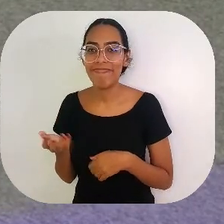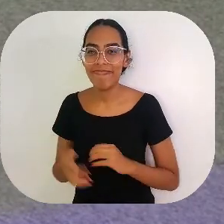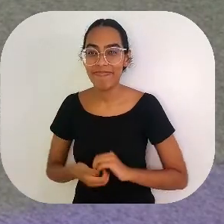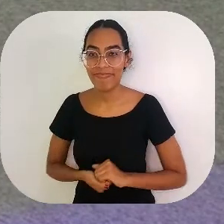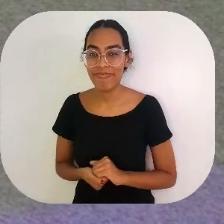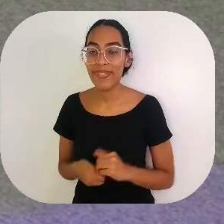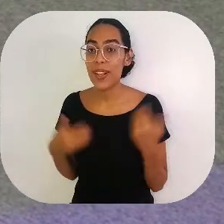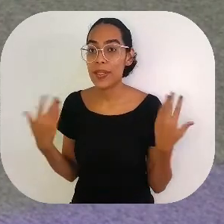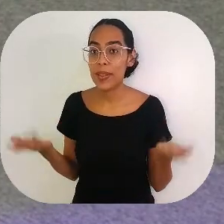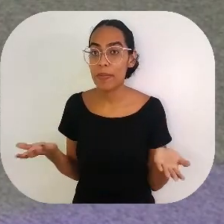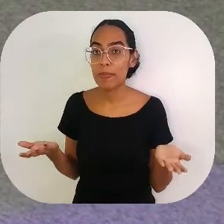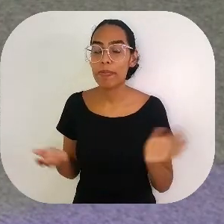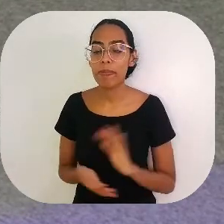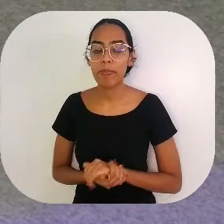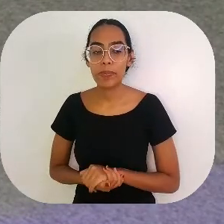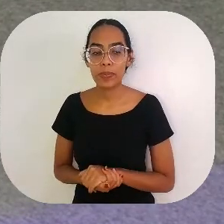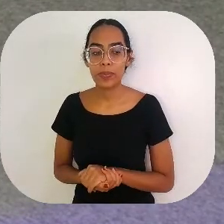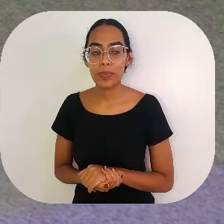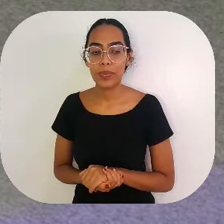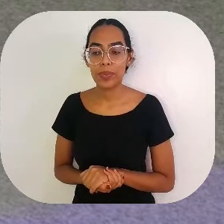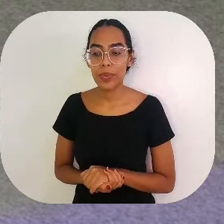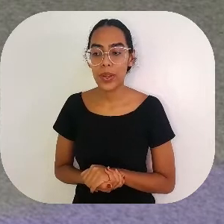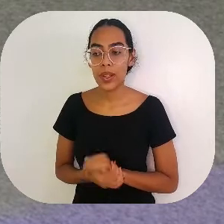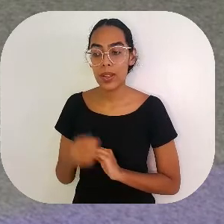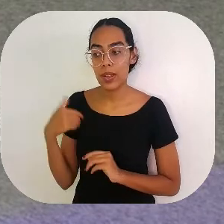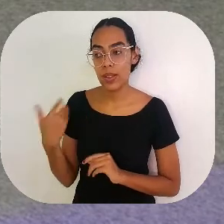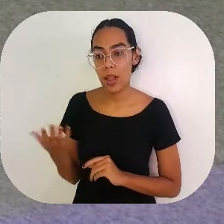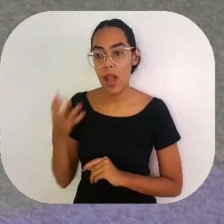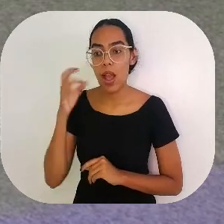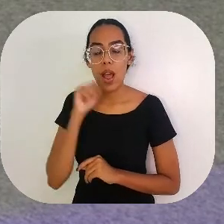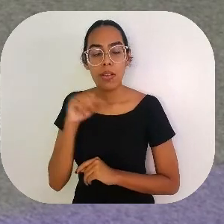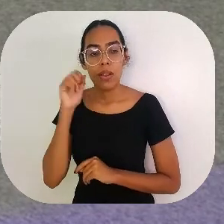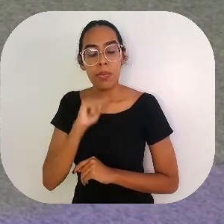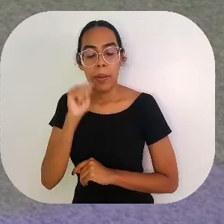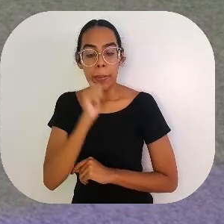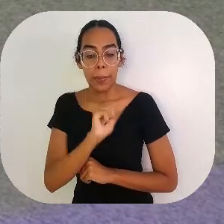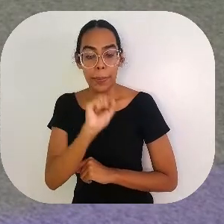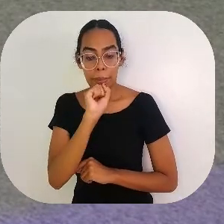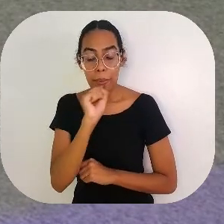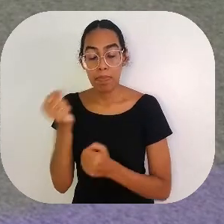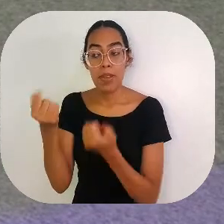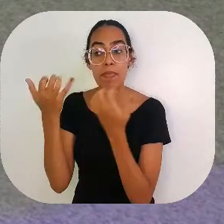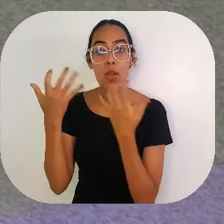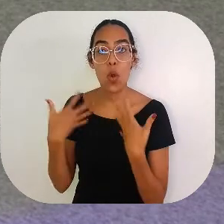numa dessas minhas escutas com minha mãe, ela me contou uma história que vocês não vão